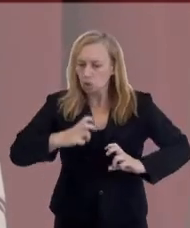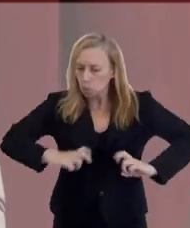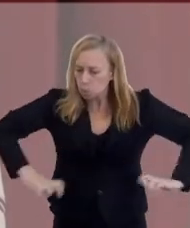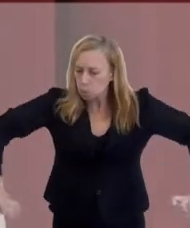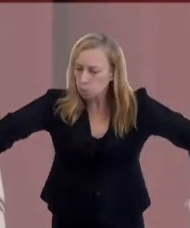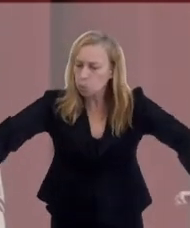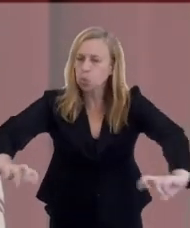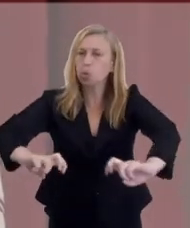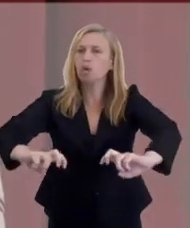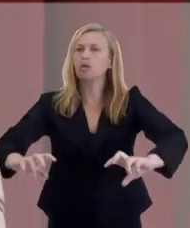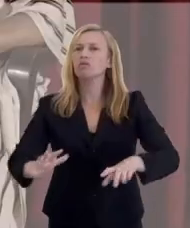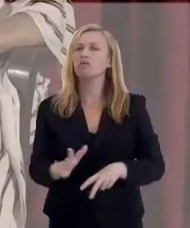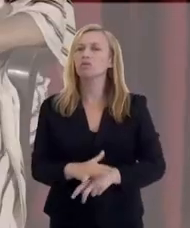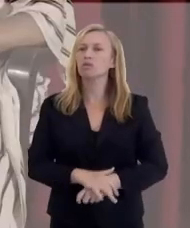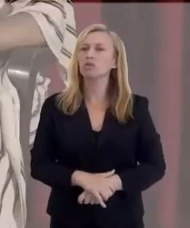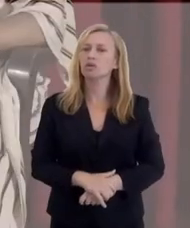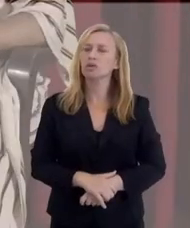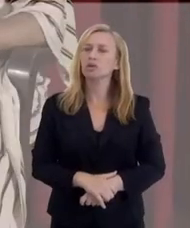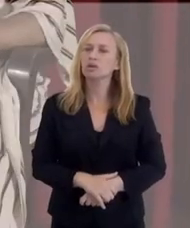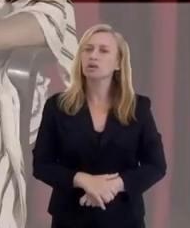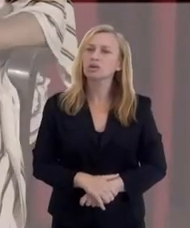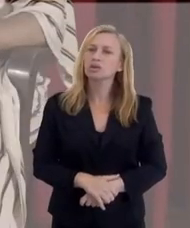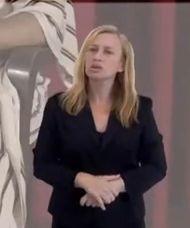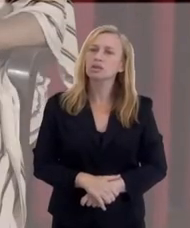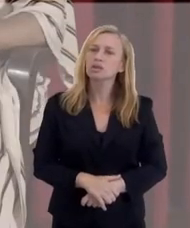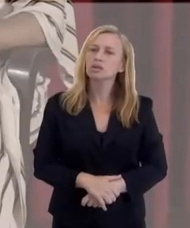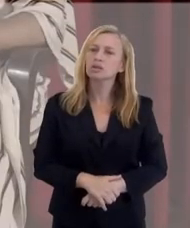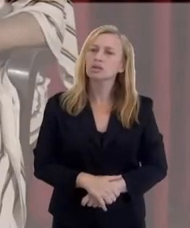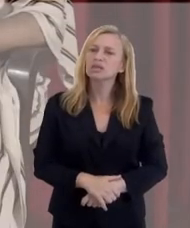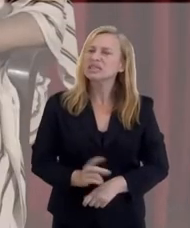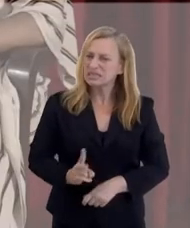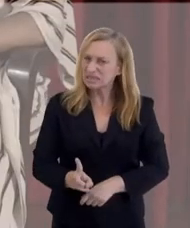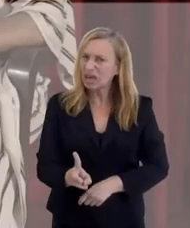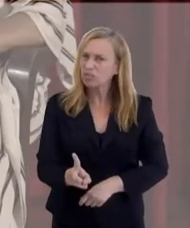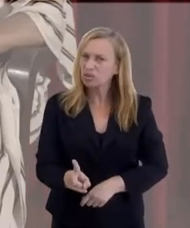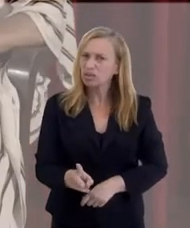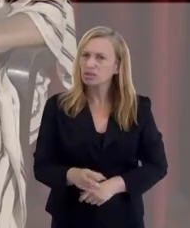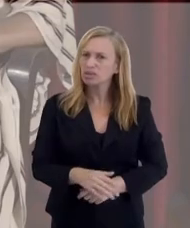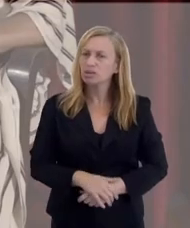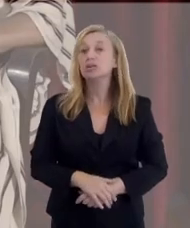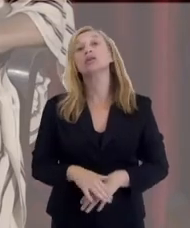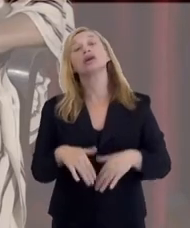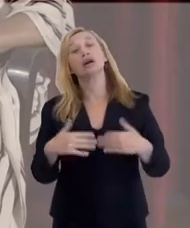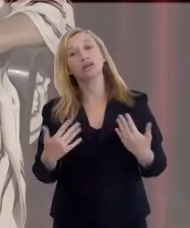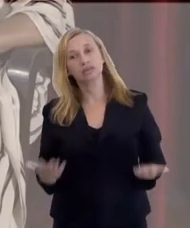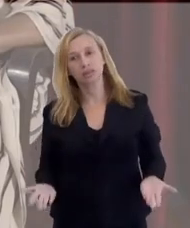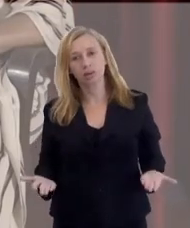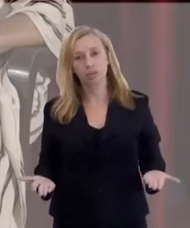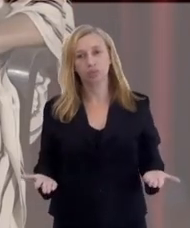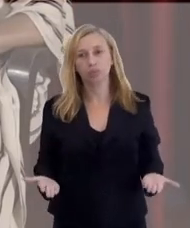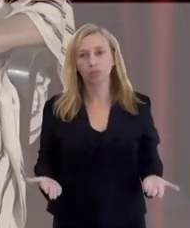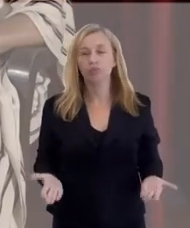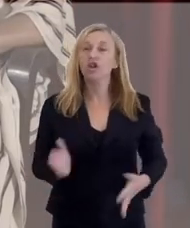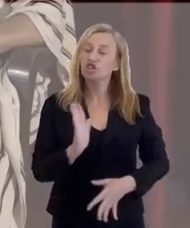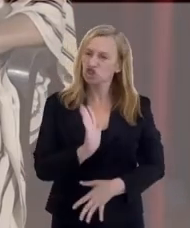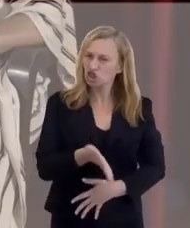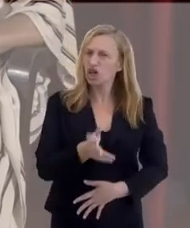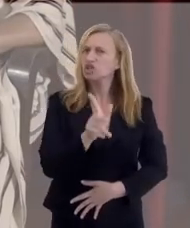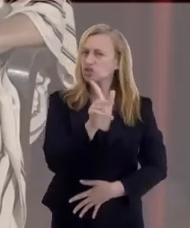pessoas, alguns psicografando, é sempre dessa forma? Então,